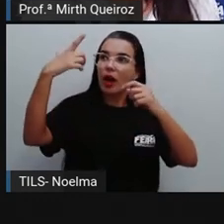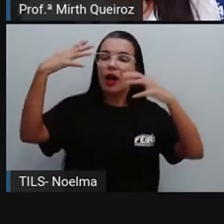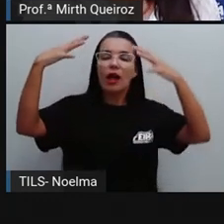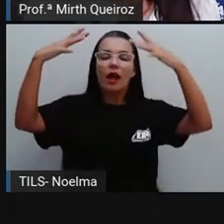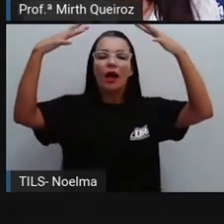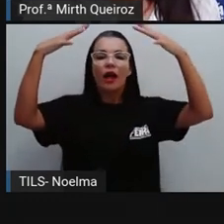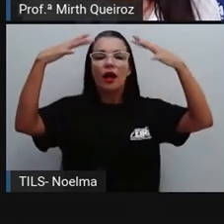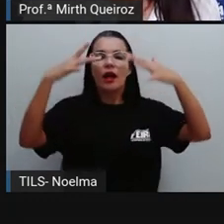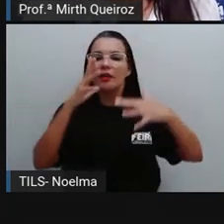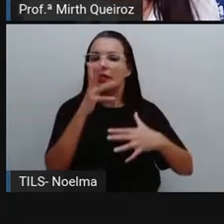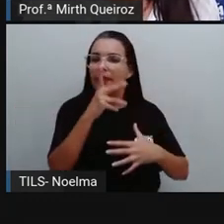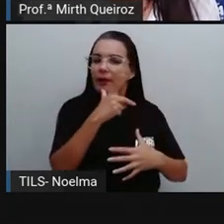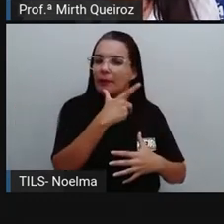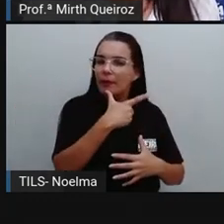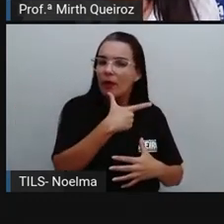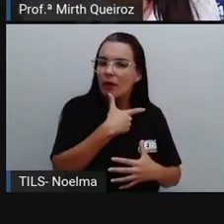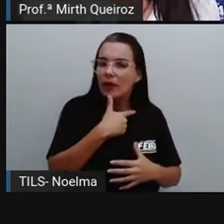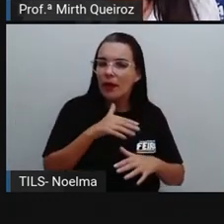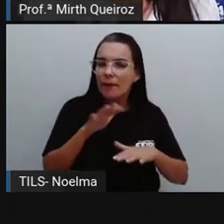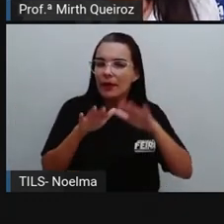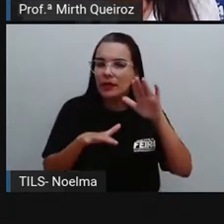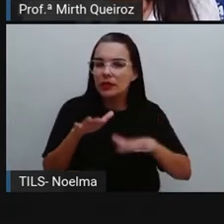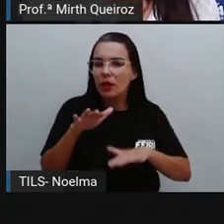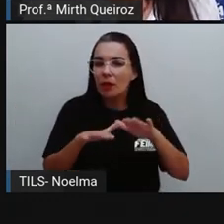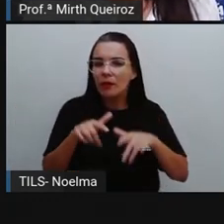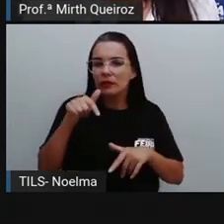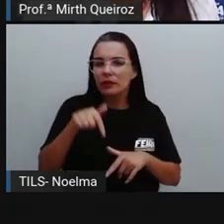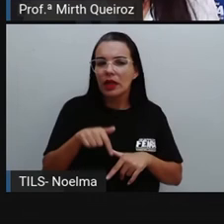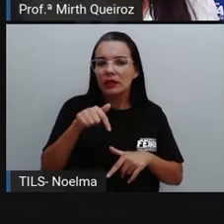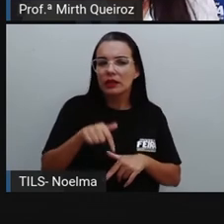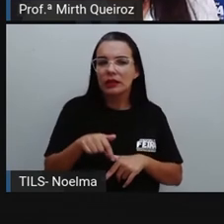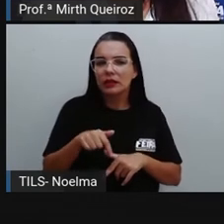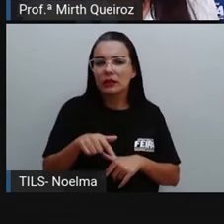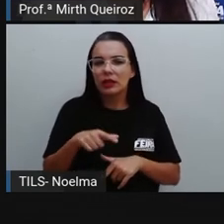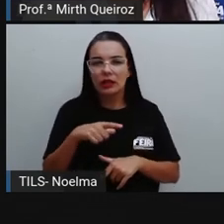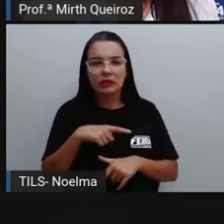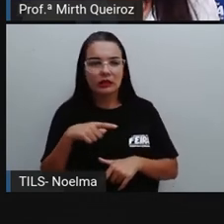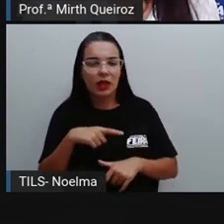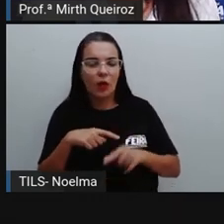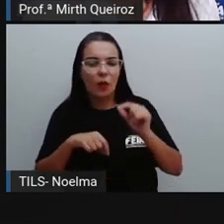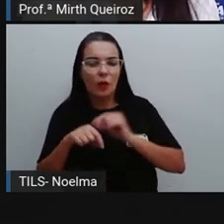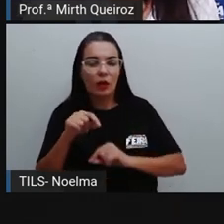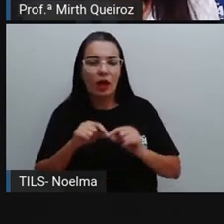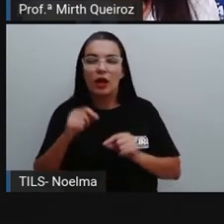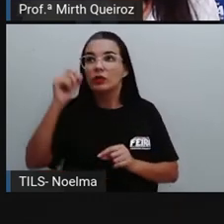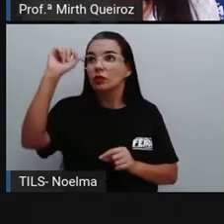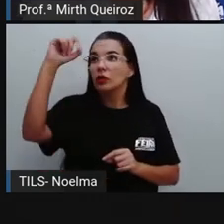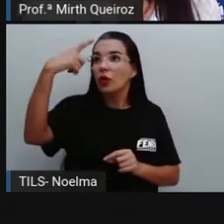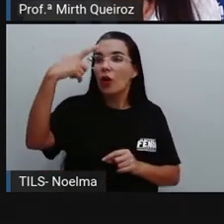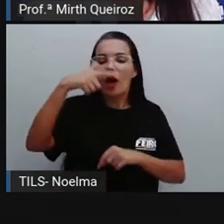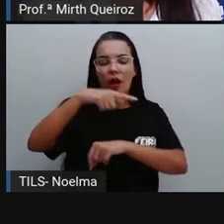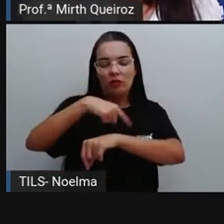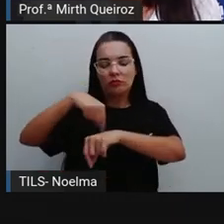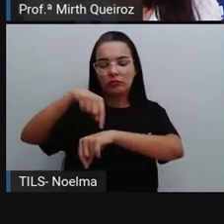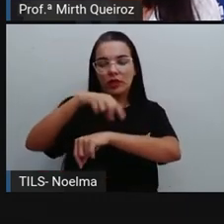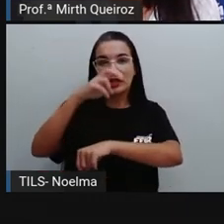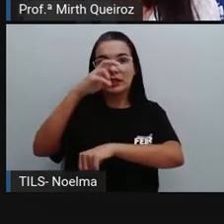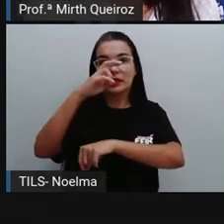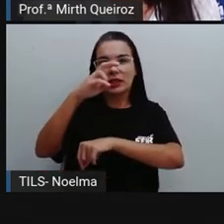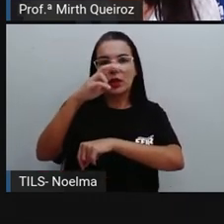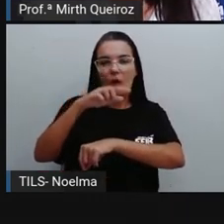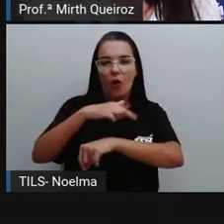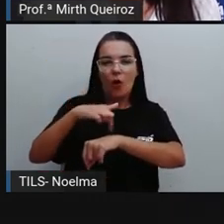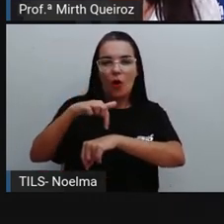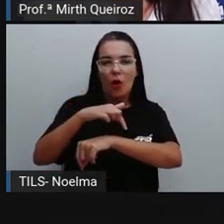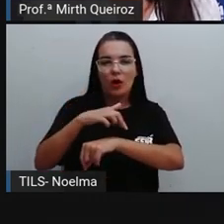demora esse tempo para chegar até aqui. Enquanto a luz do Sol demora mais de 5 horas e meia para chegar